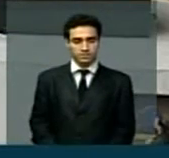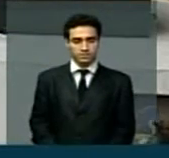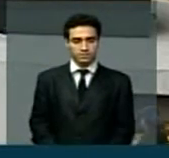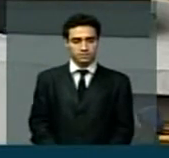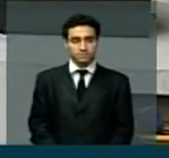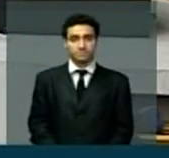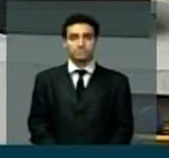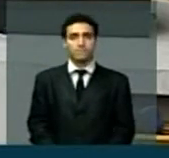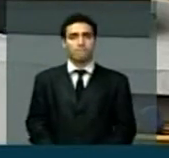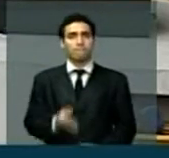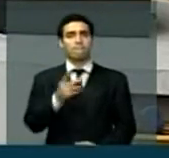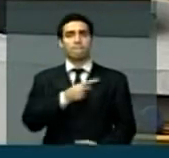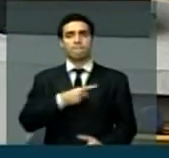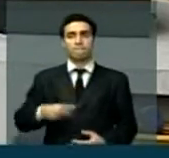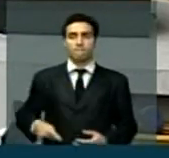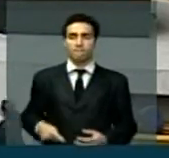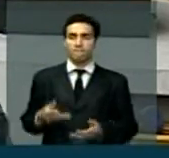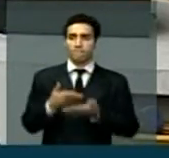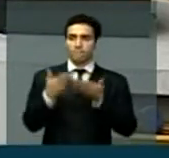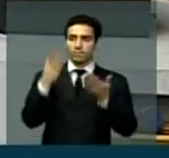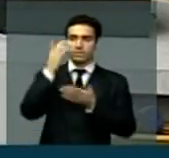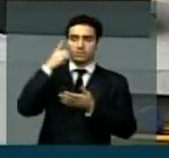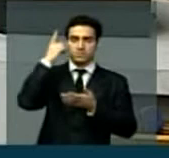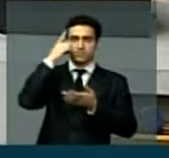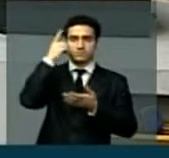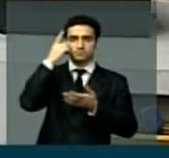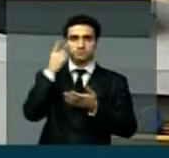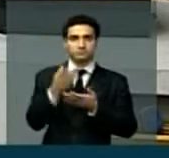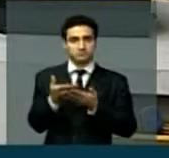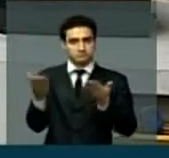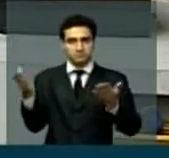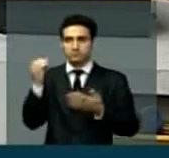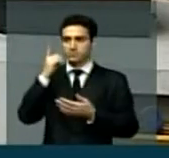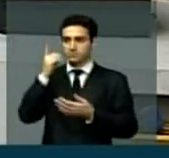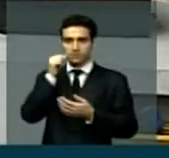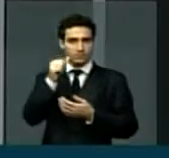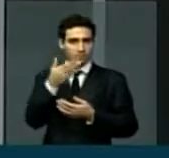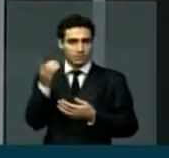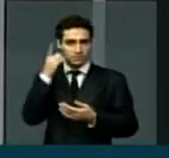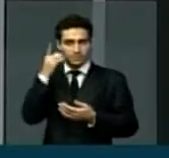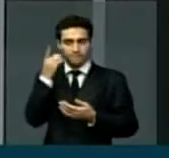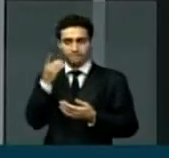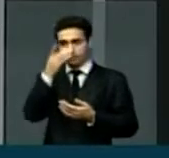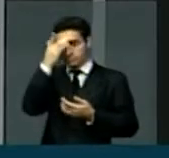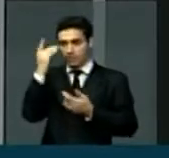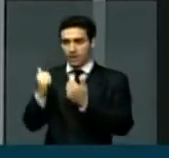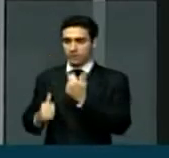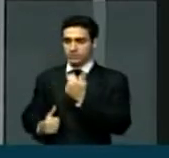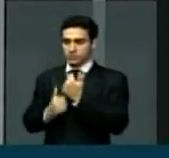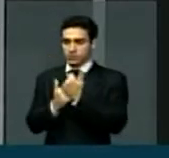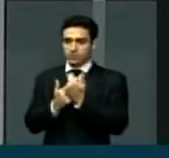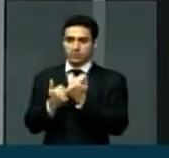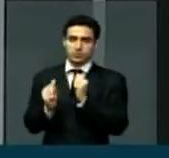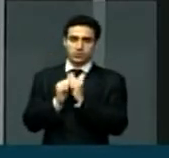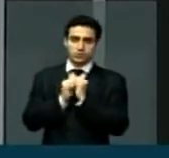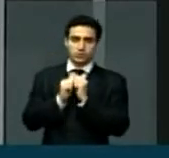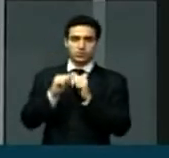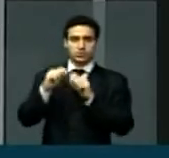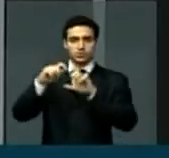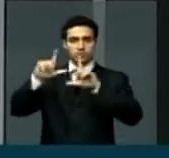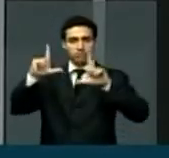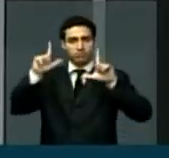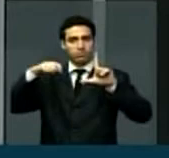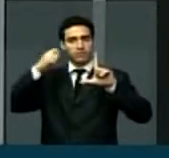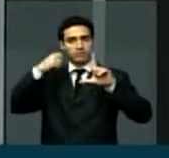Senhora Presidenta, senhores deputados, senhoras deputadas, assessorias que nos acompanham, imprensa,